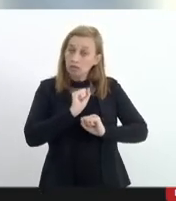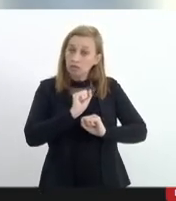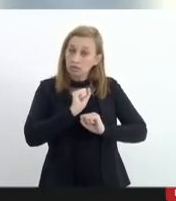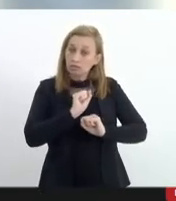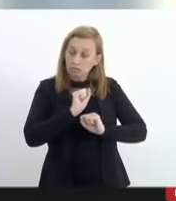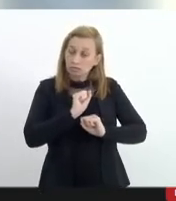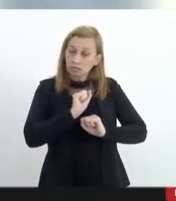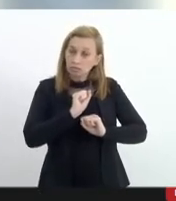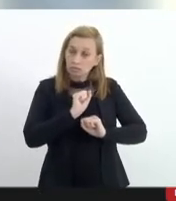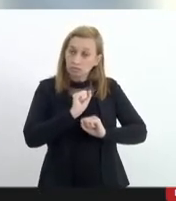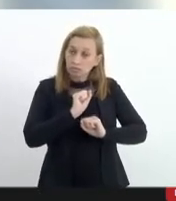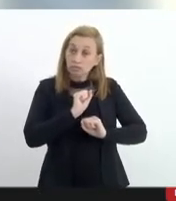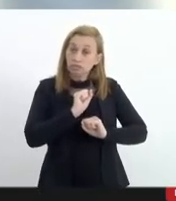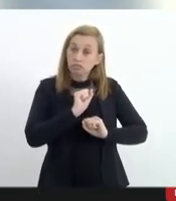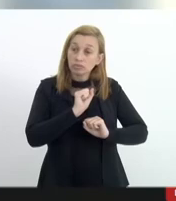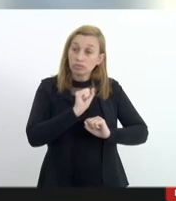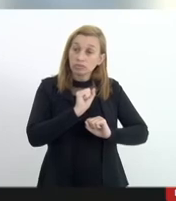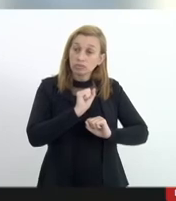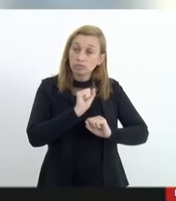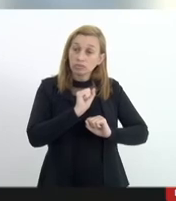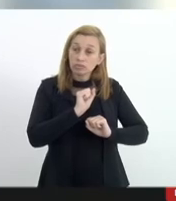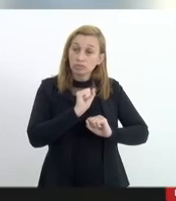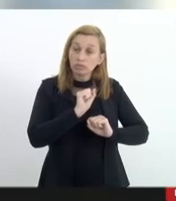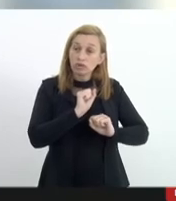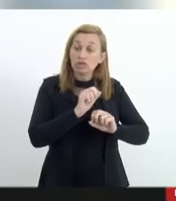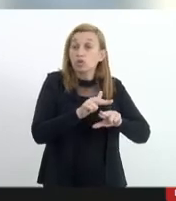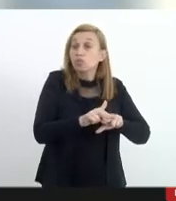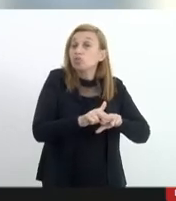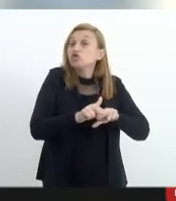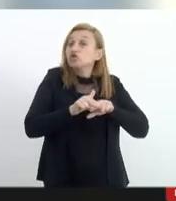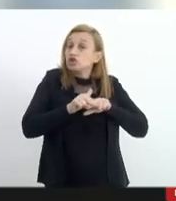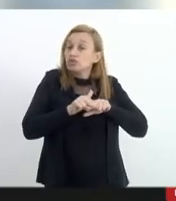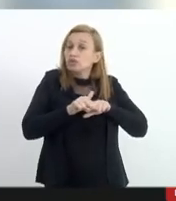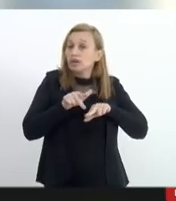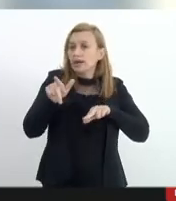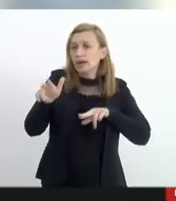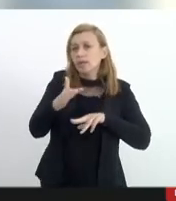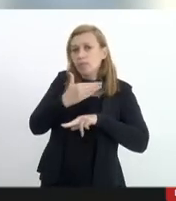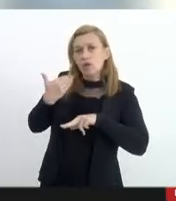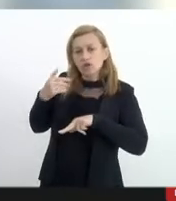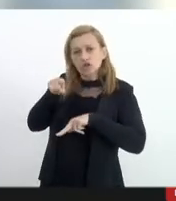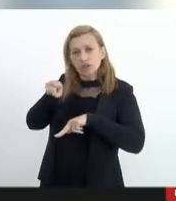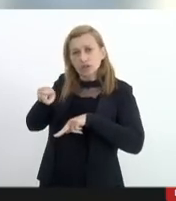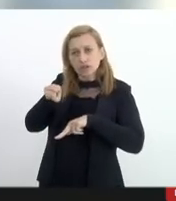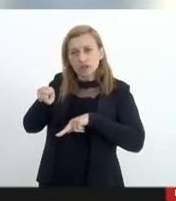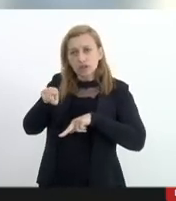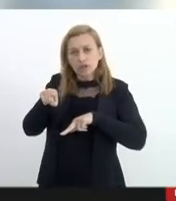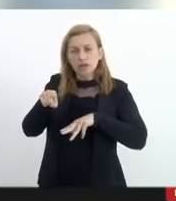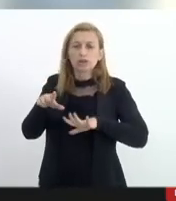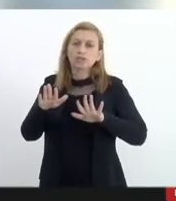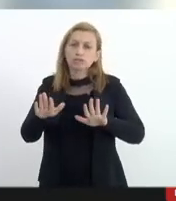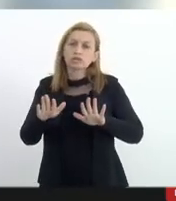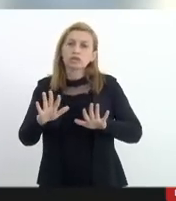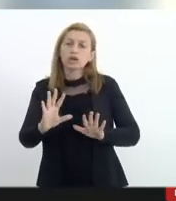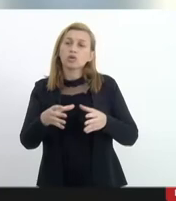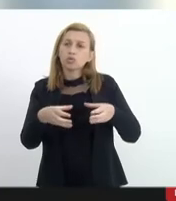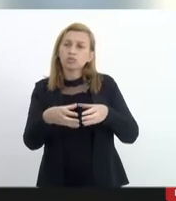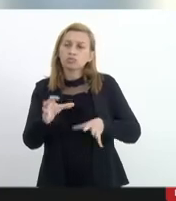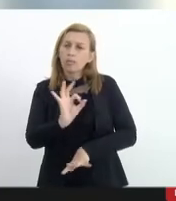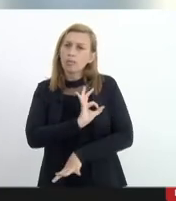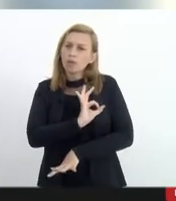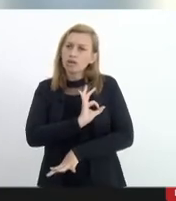ou em algum momento ser a razão daquele suicídio os casos na polícia militar eles